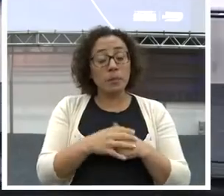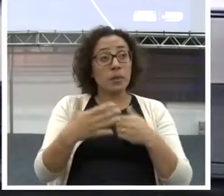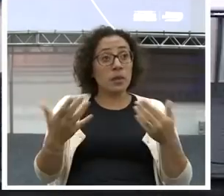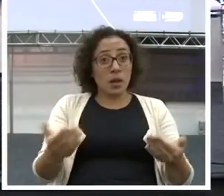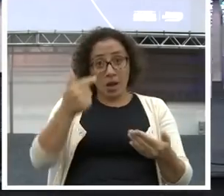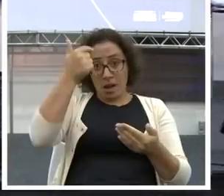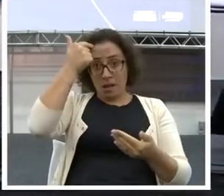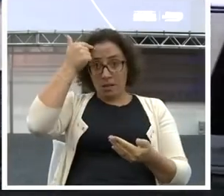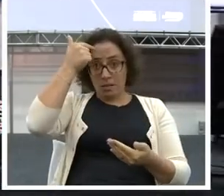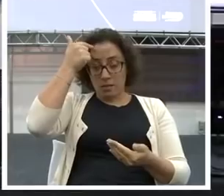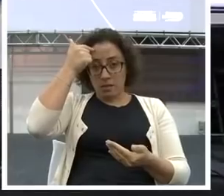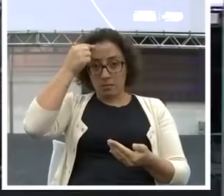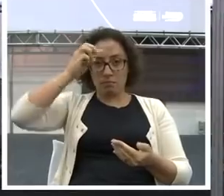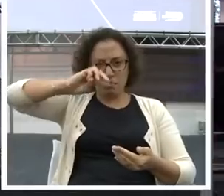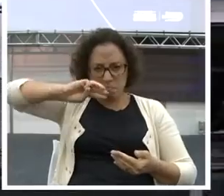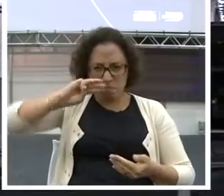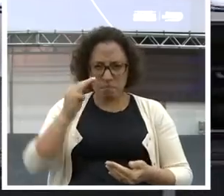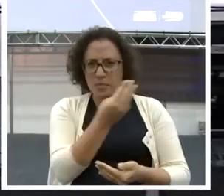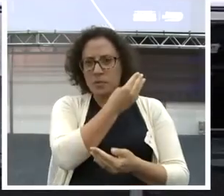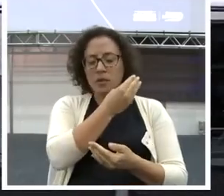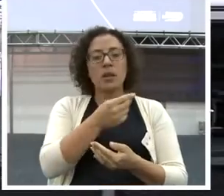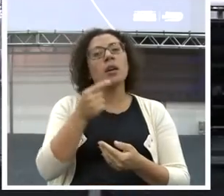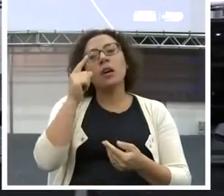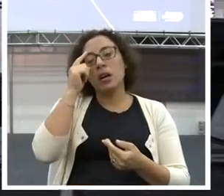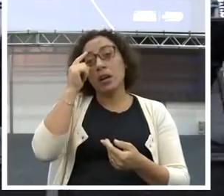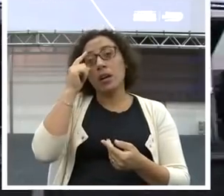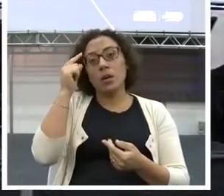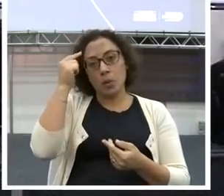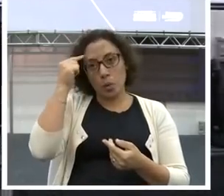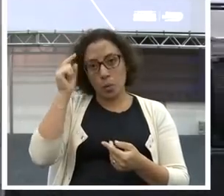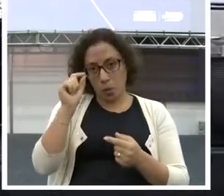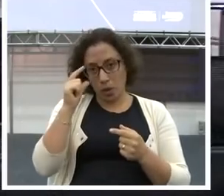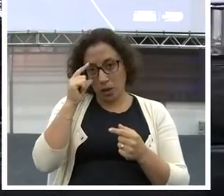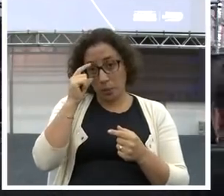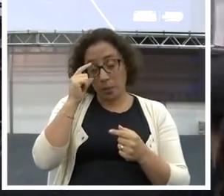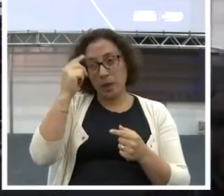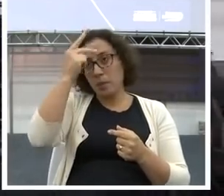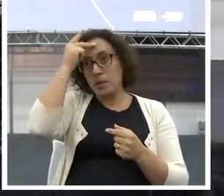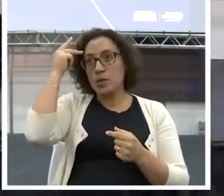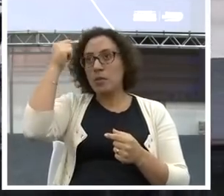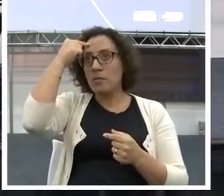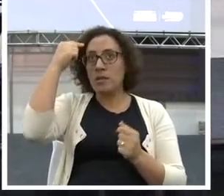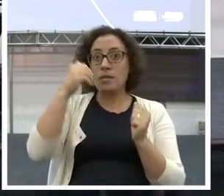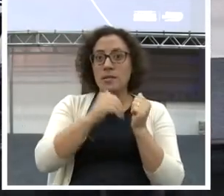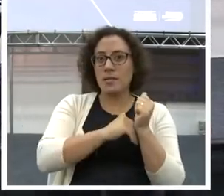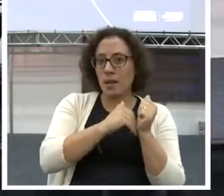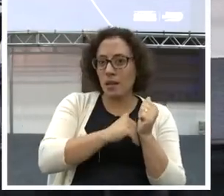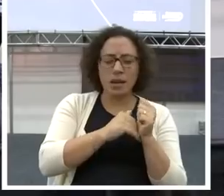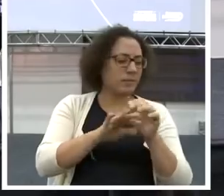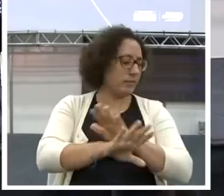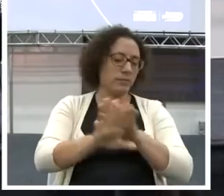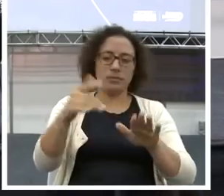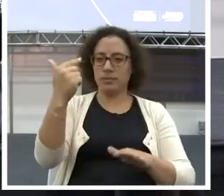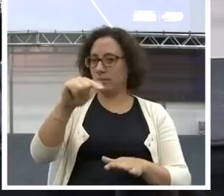milionária. Diferente de... Muitas vezes que as pessoas falam que ela tem segredos. Tem segredo nenhum.